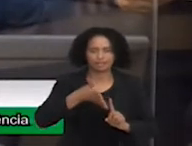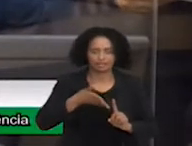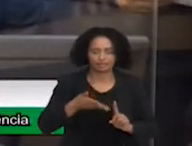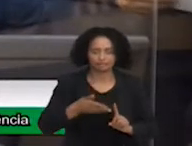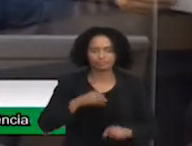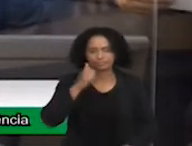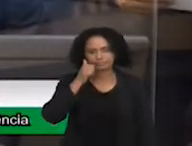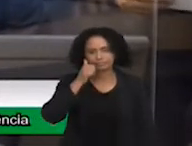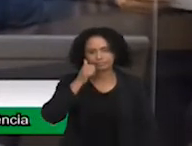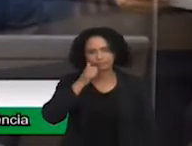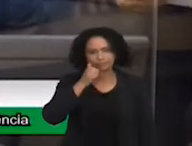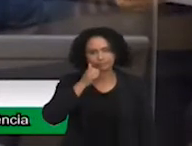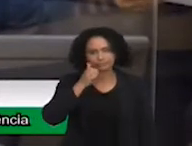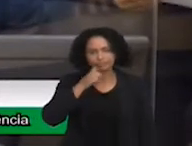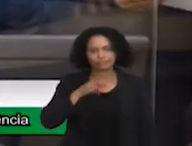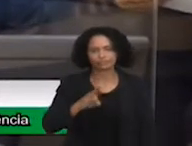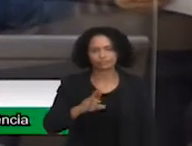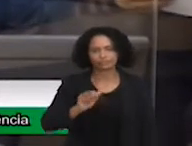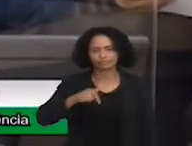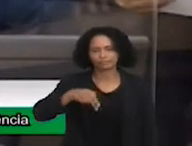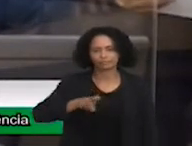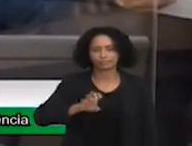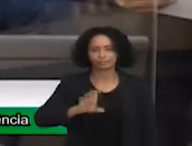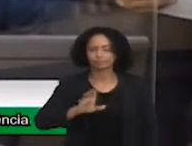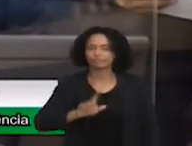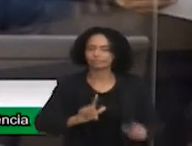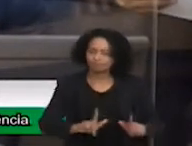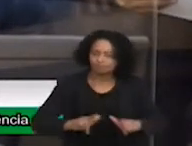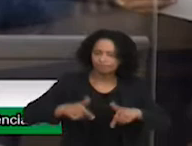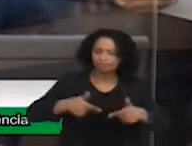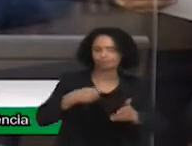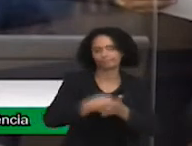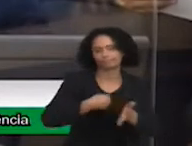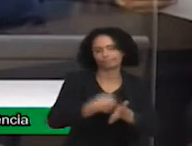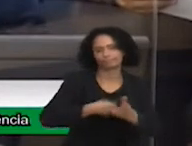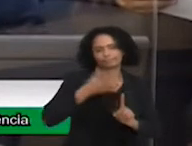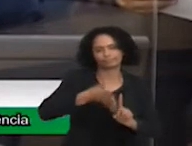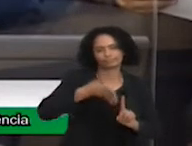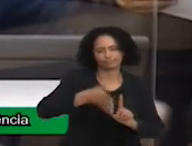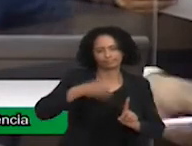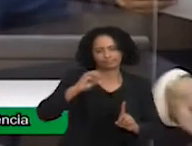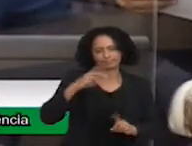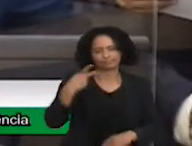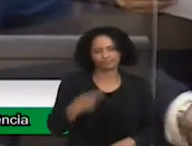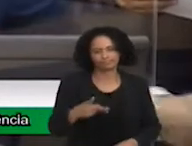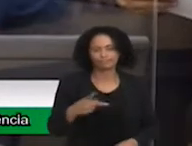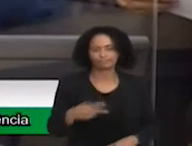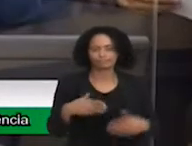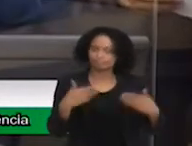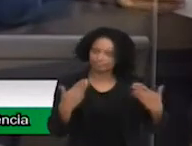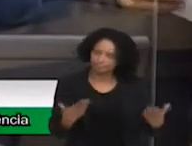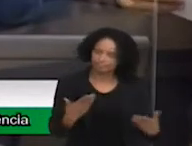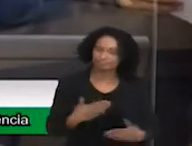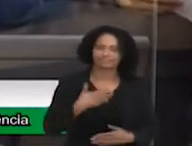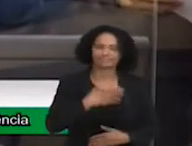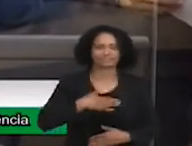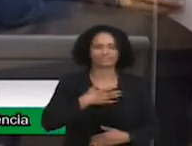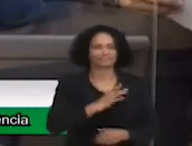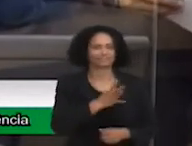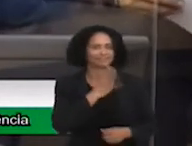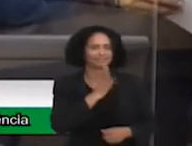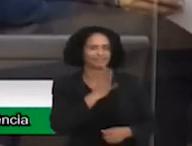Raquel Terezinha Dias, ativista da cidade, palestrante também. Raquel, prazer conhecê-la.